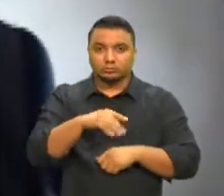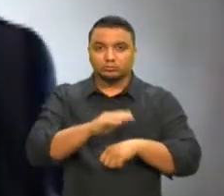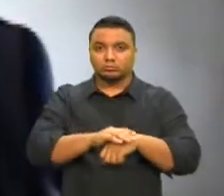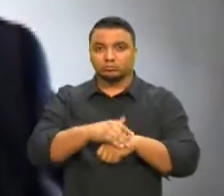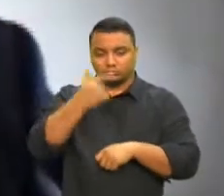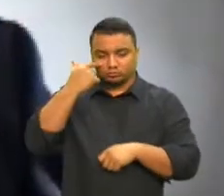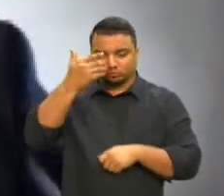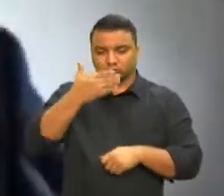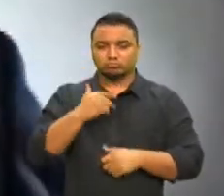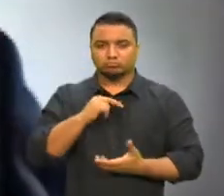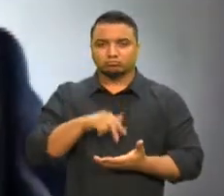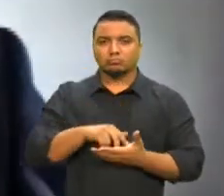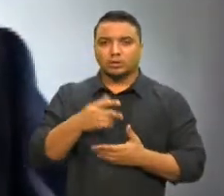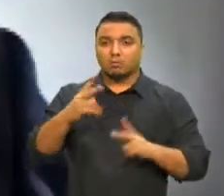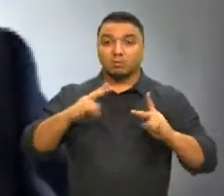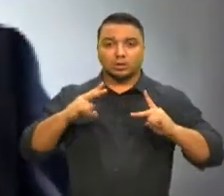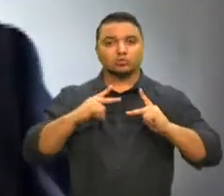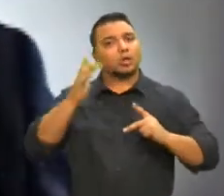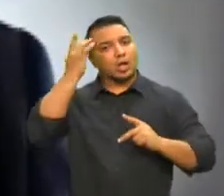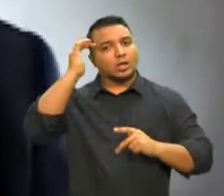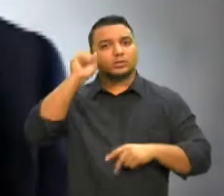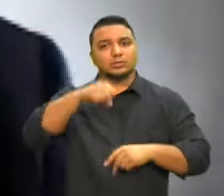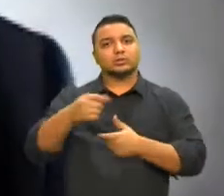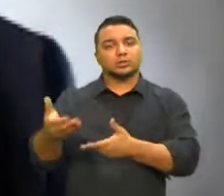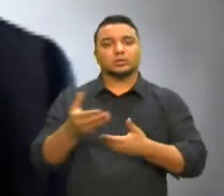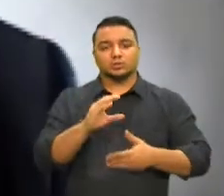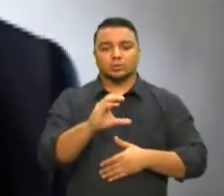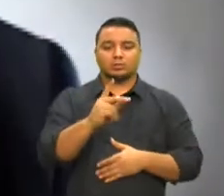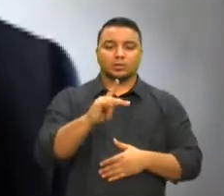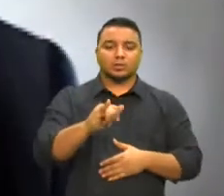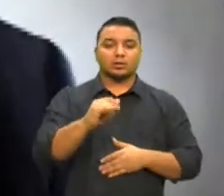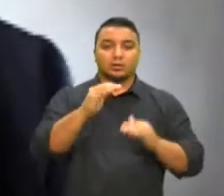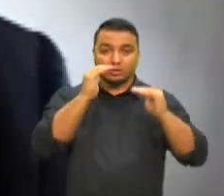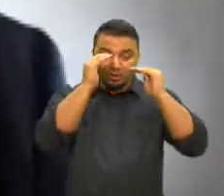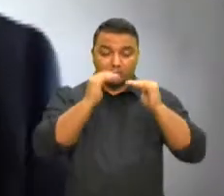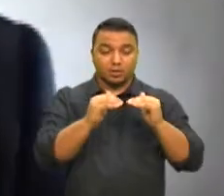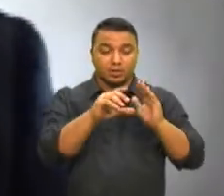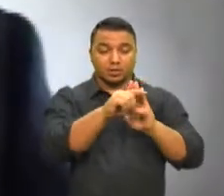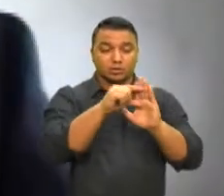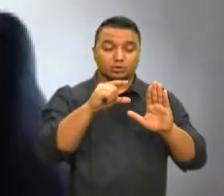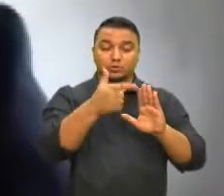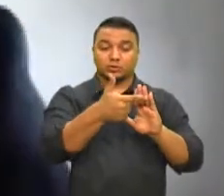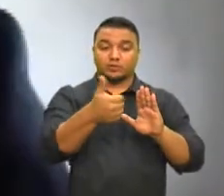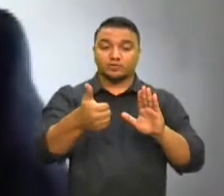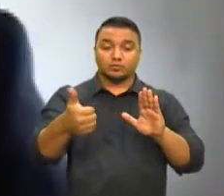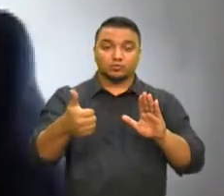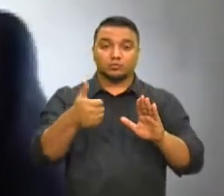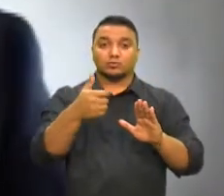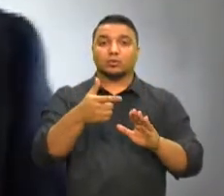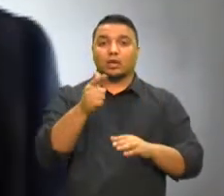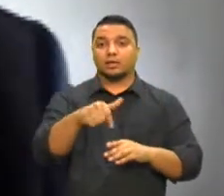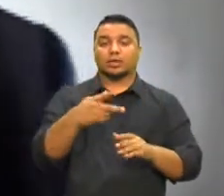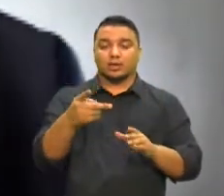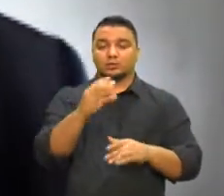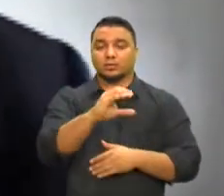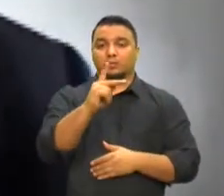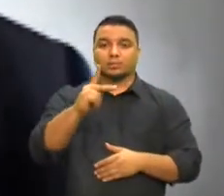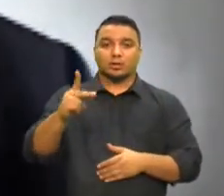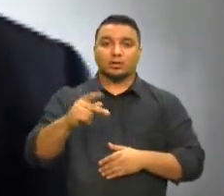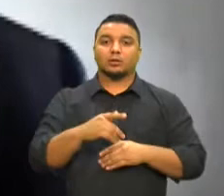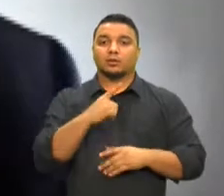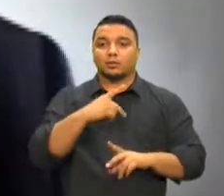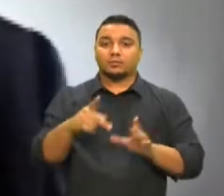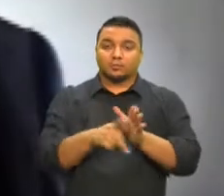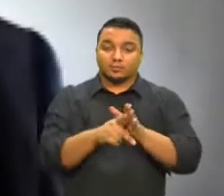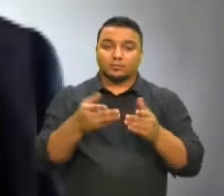entendo que sim, que a CPI pode convidá-lo, obedecendo ao que diz o artigo 221 do Código de Processo Penal. Como ele é o presidente